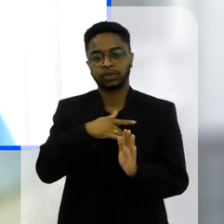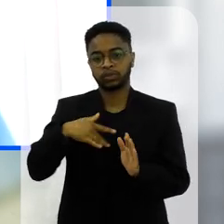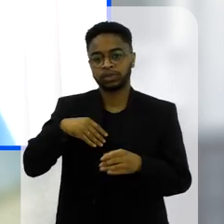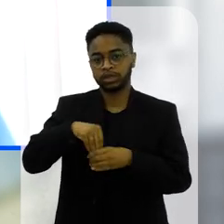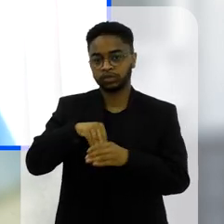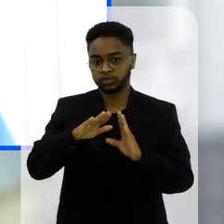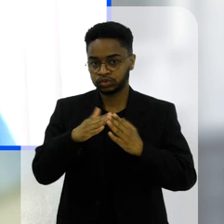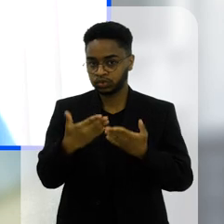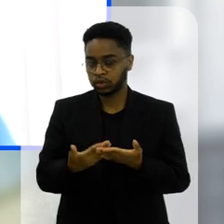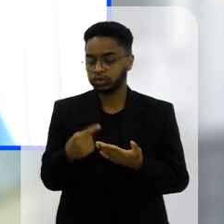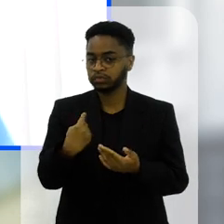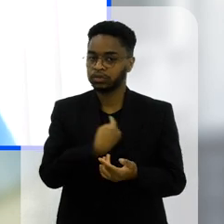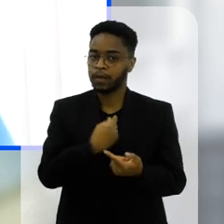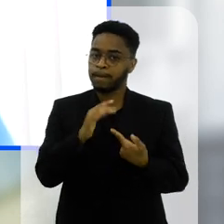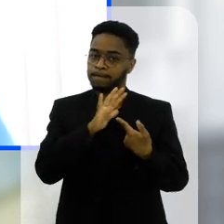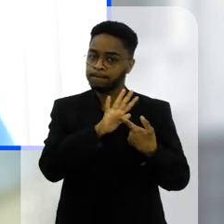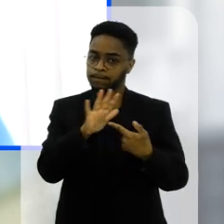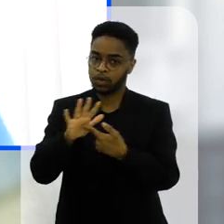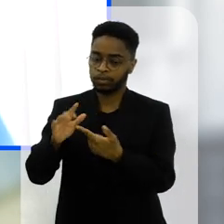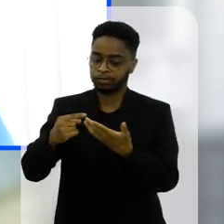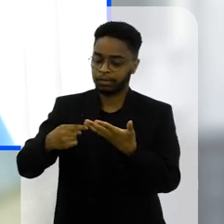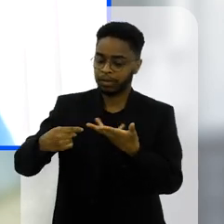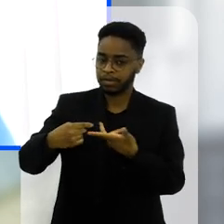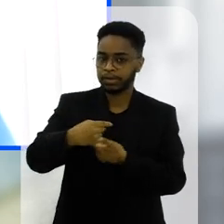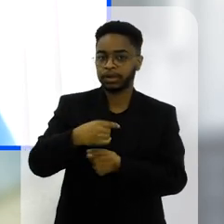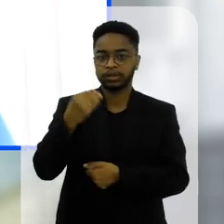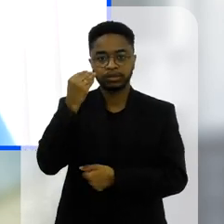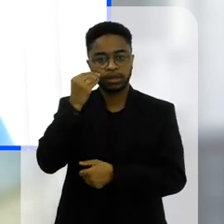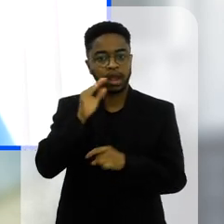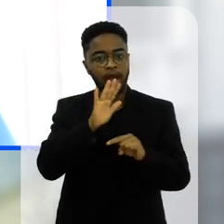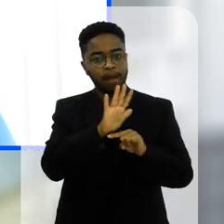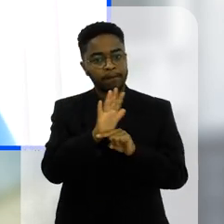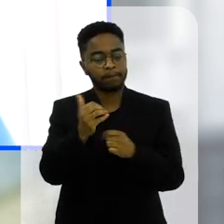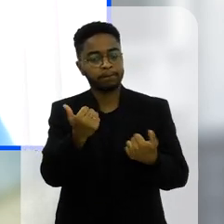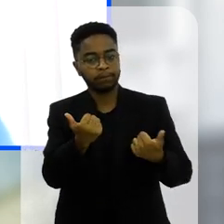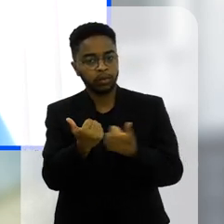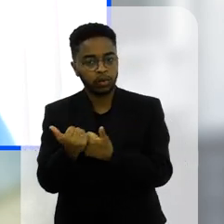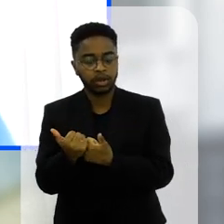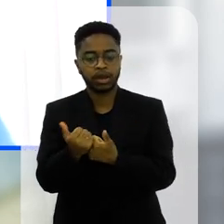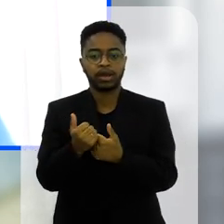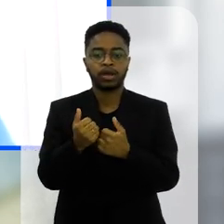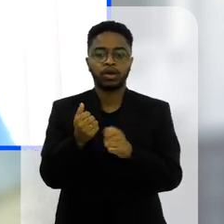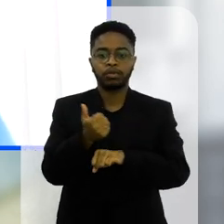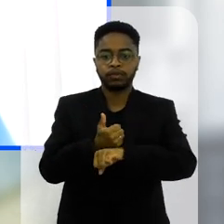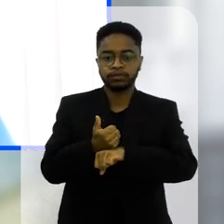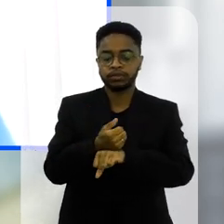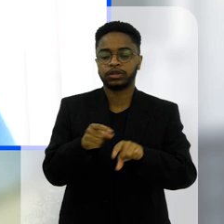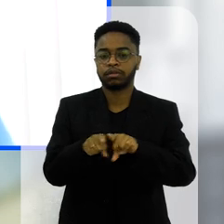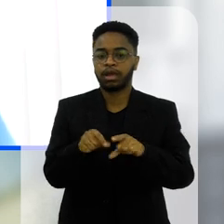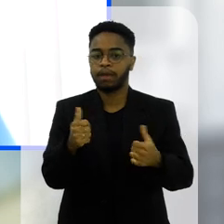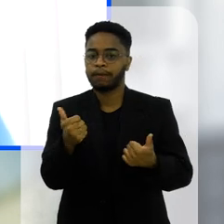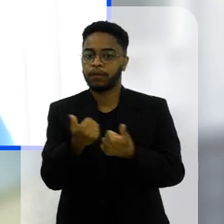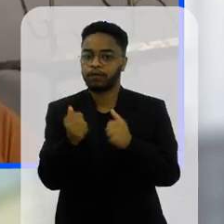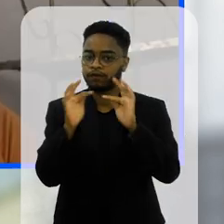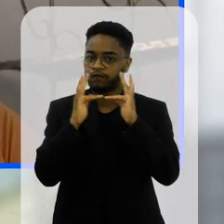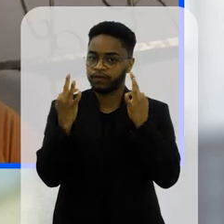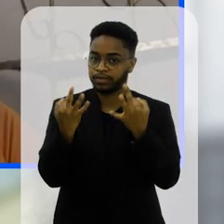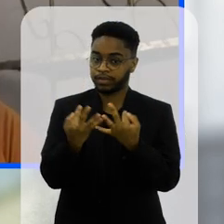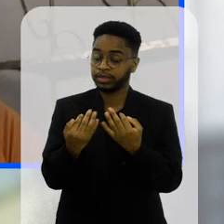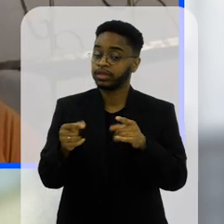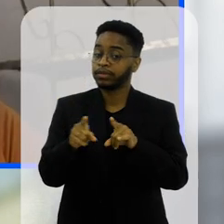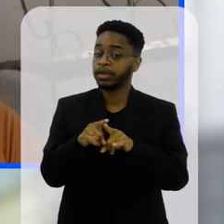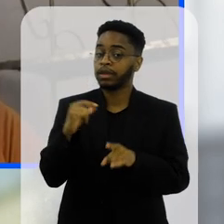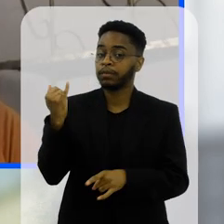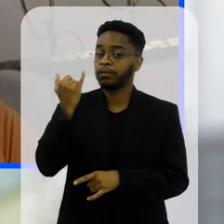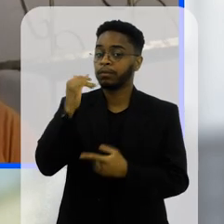a gente aborda também essas diferentes questões ali pra poder dar um suporte pros nossos profissionais e pras famílias também assim como é